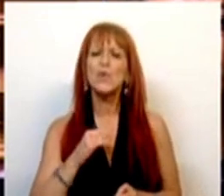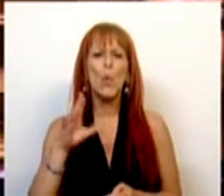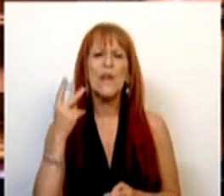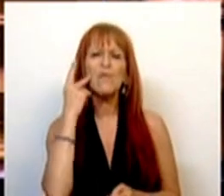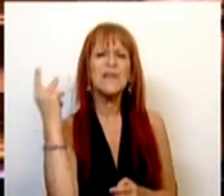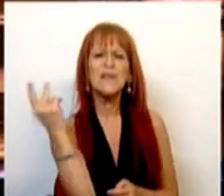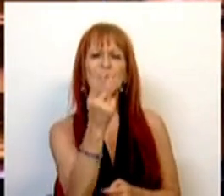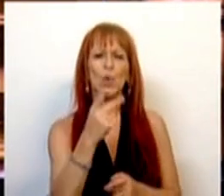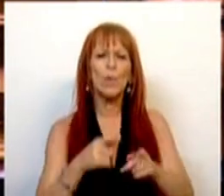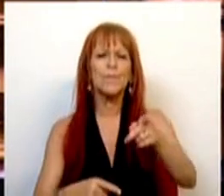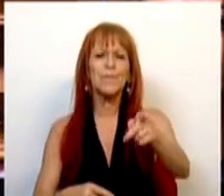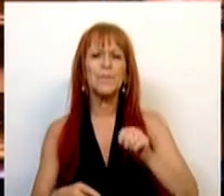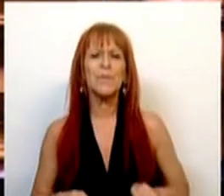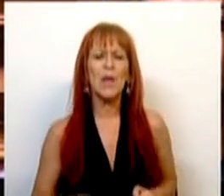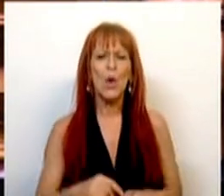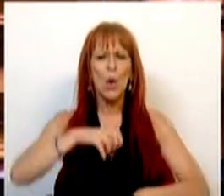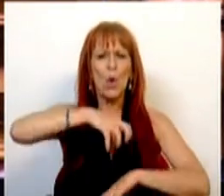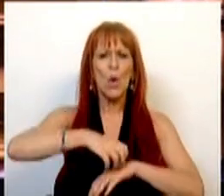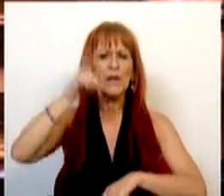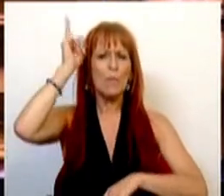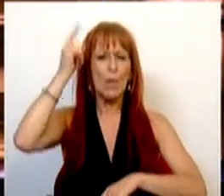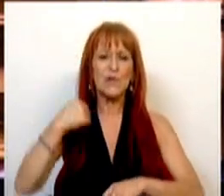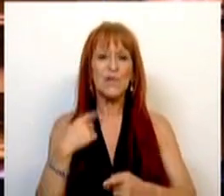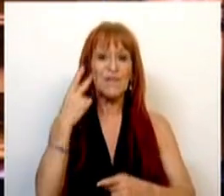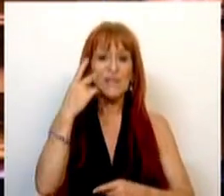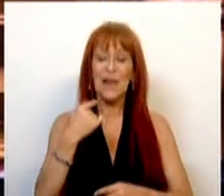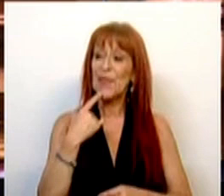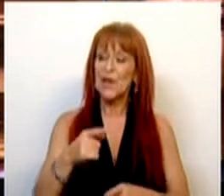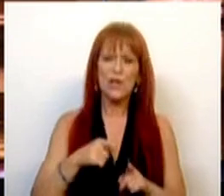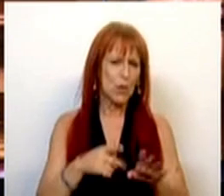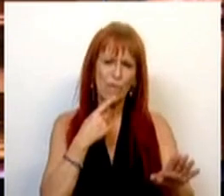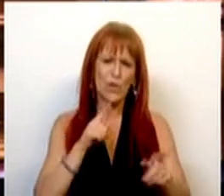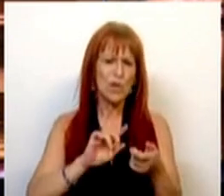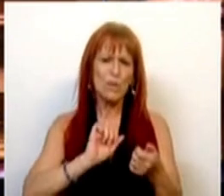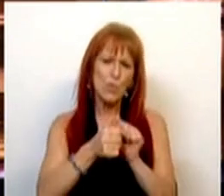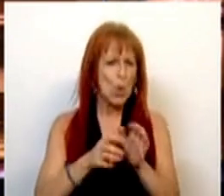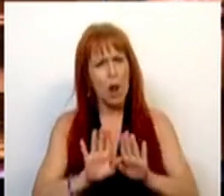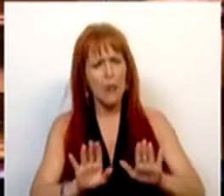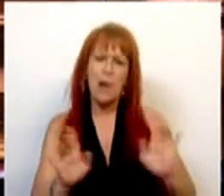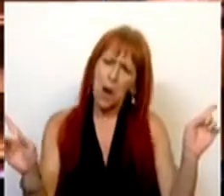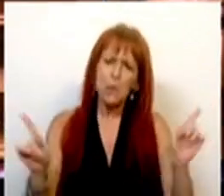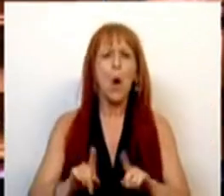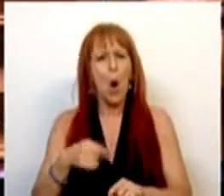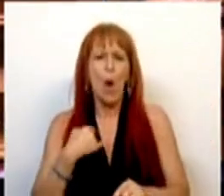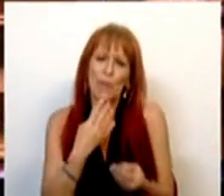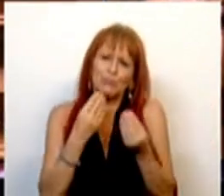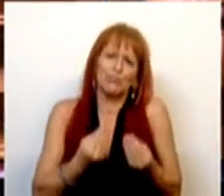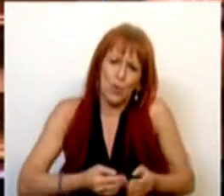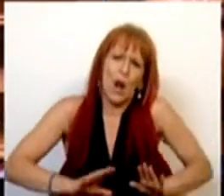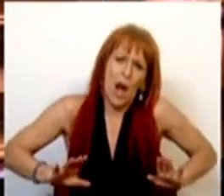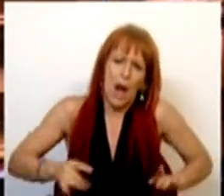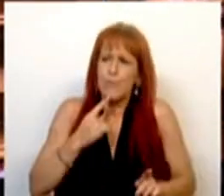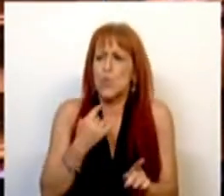visitou um quartel de bombeiros. Diz que não vou dizer que nada mudou, porque também seria injusto,